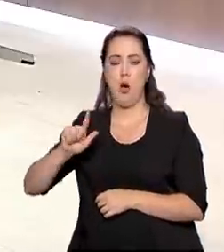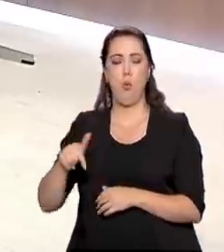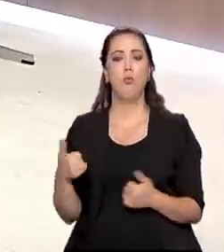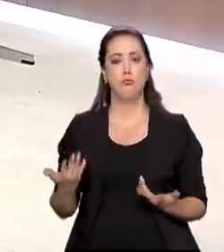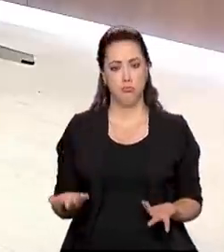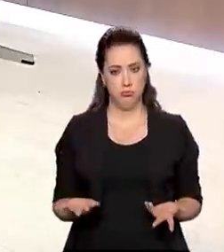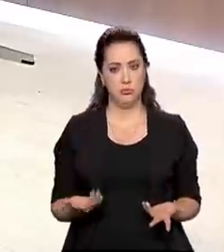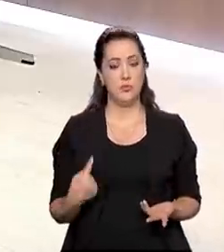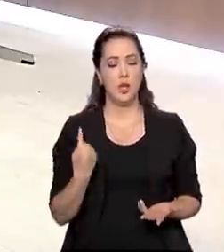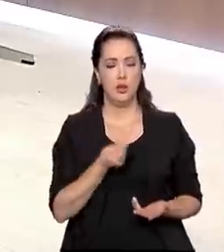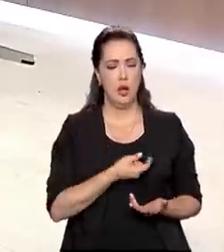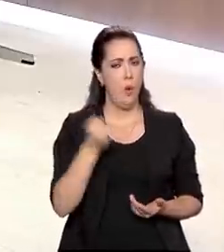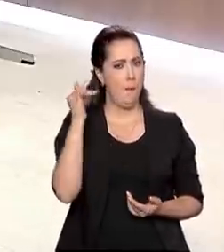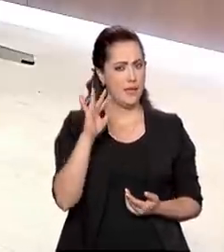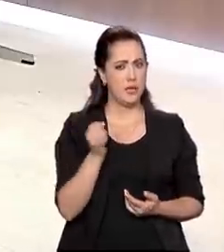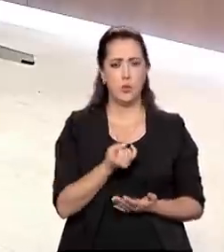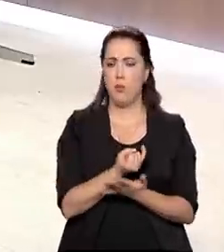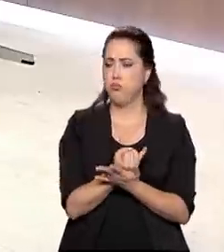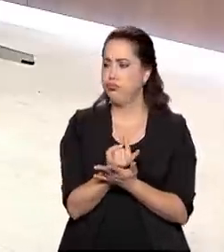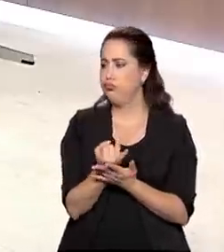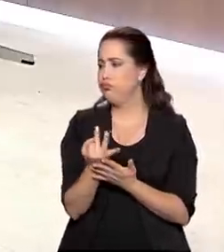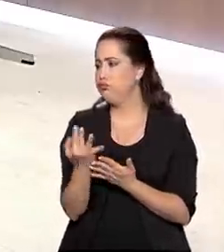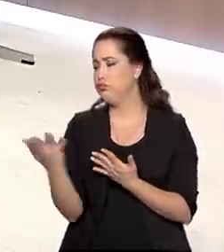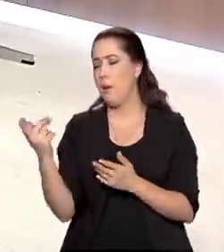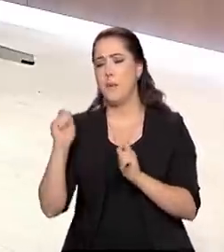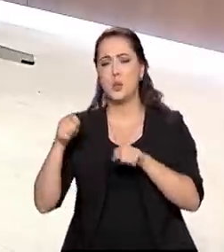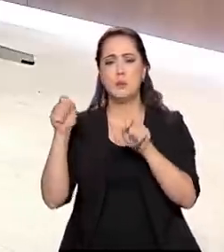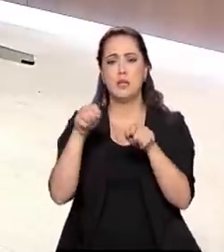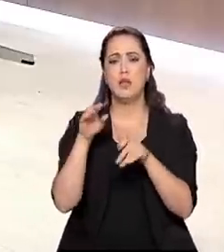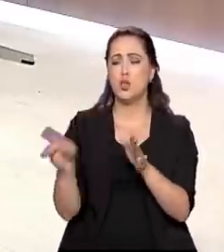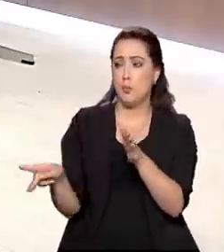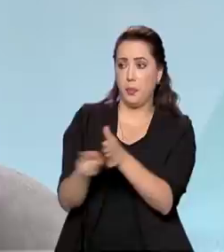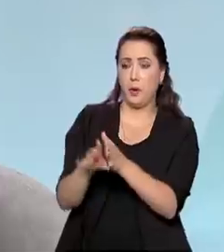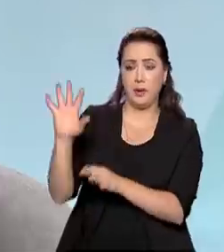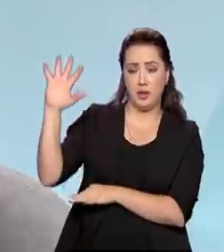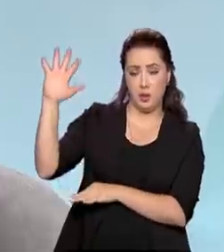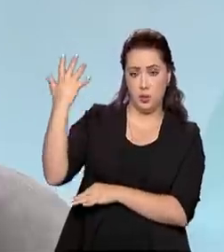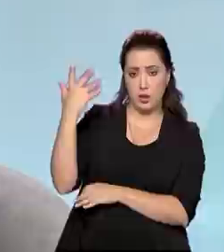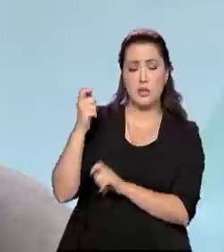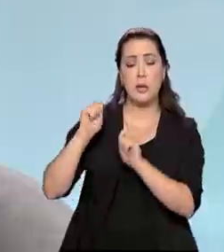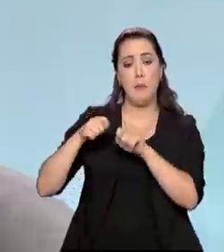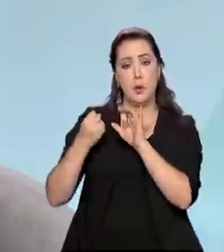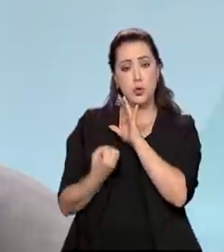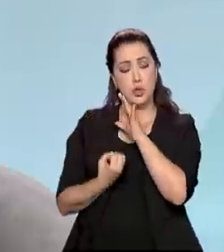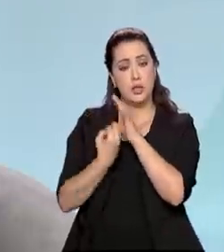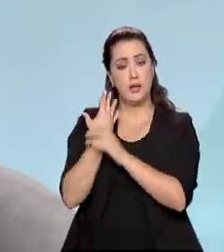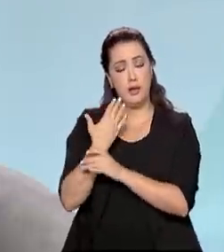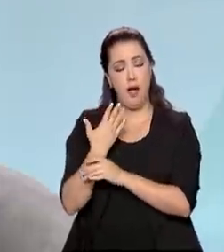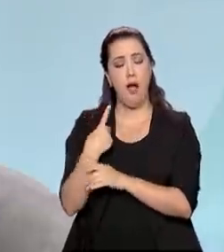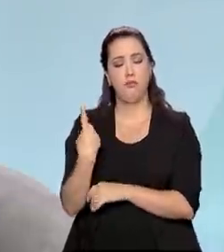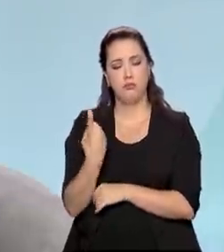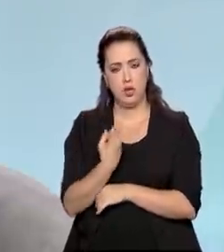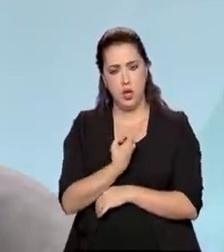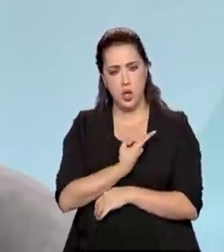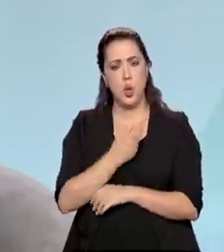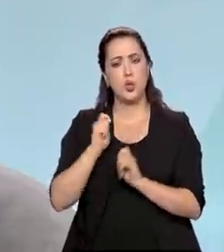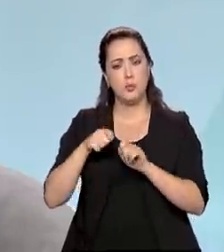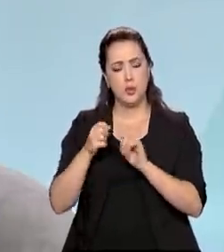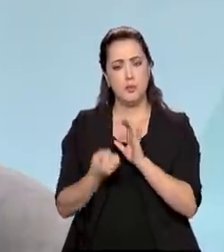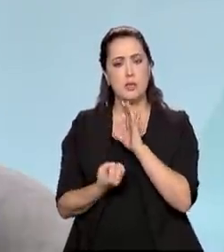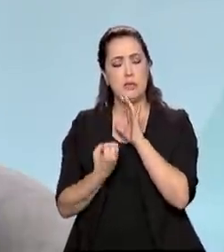vários recursos naturais que podem produzir o hidrogênio. Então, nós podemos ser um grande produtor,